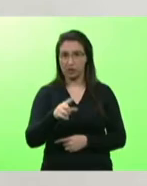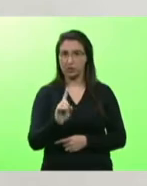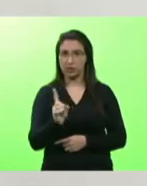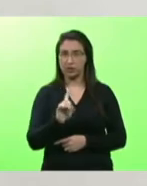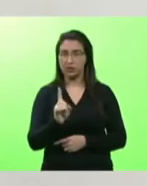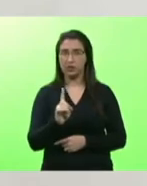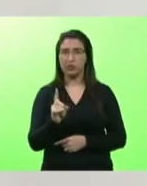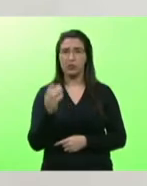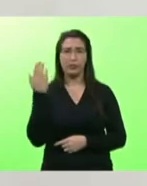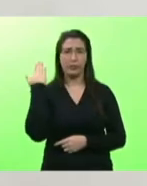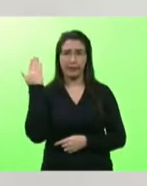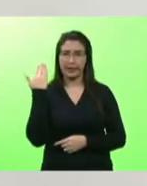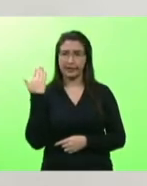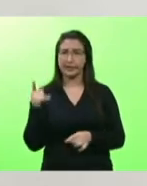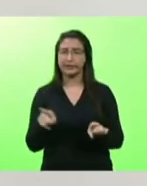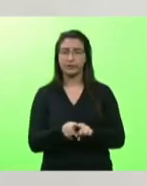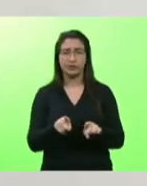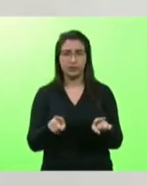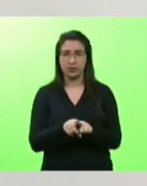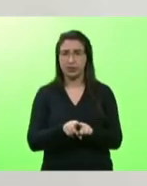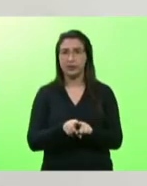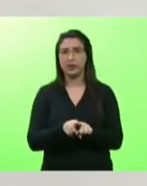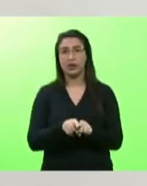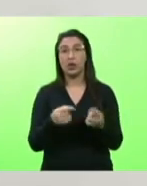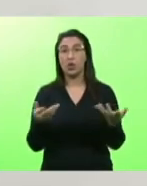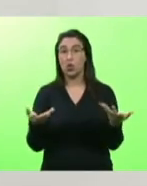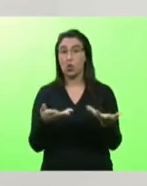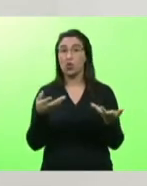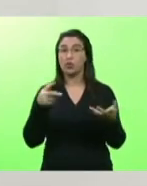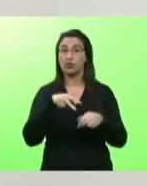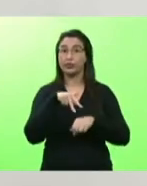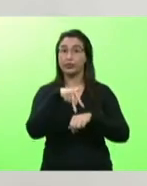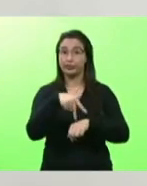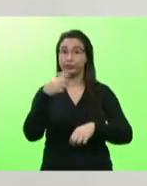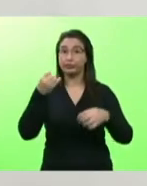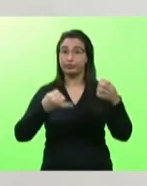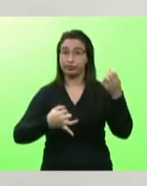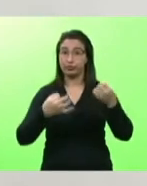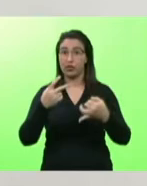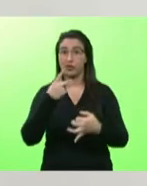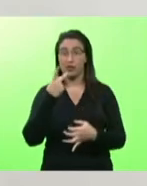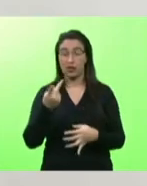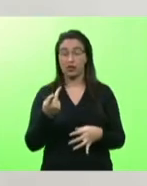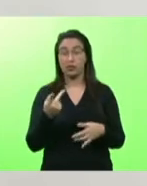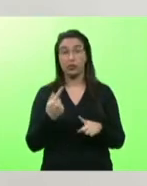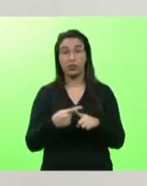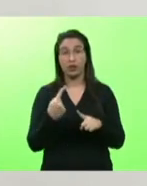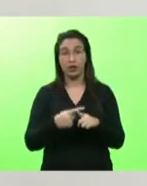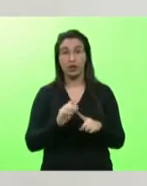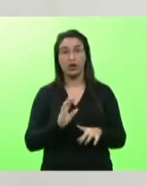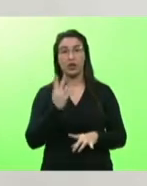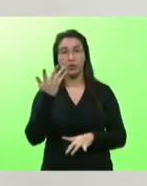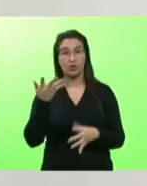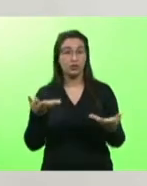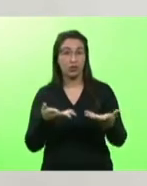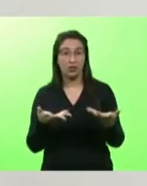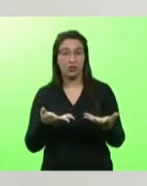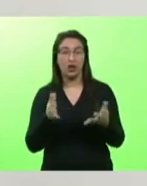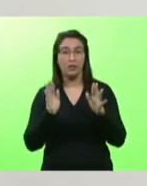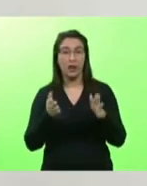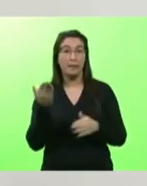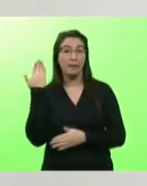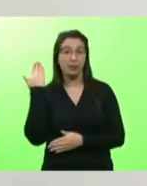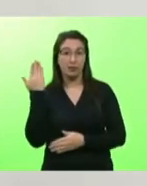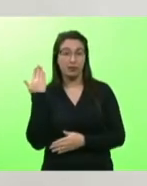tribuna no dia de hoje porque aconteceu recentemente mas outros governos também fizeram esses cortes